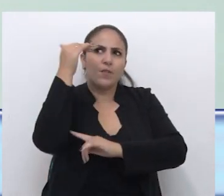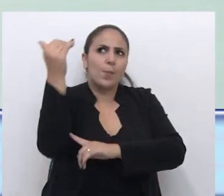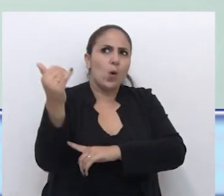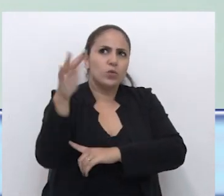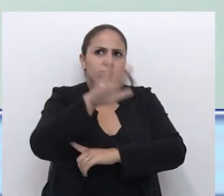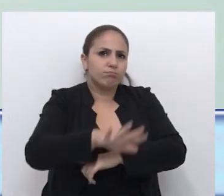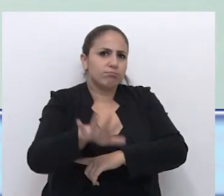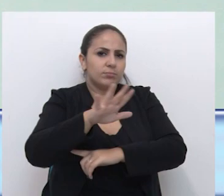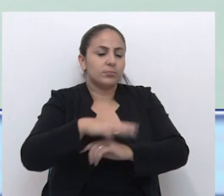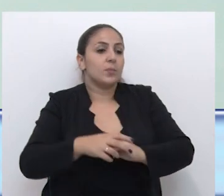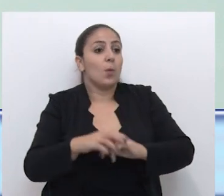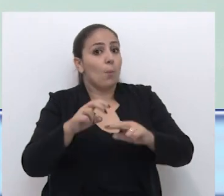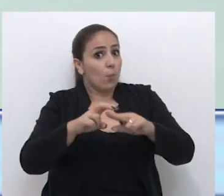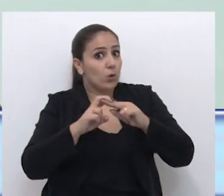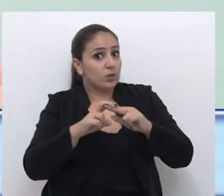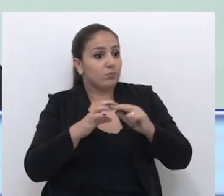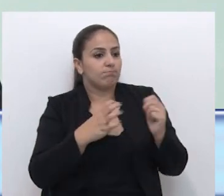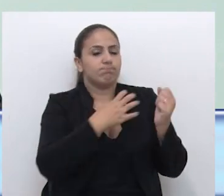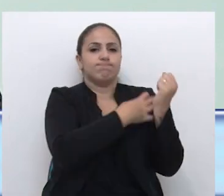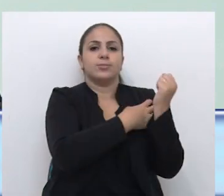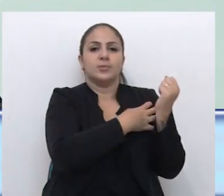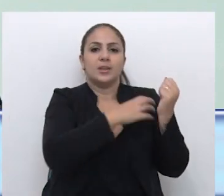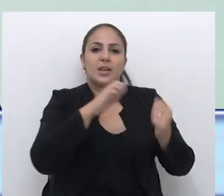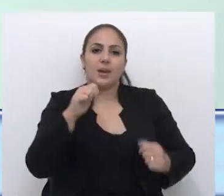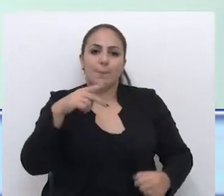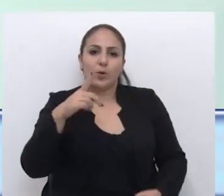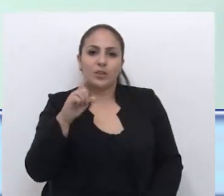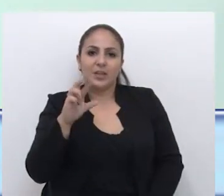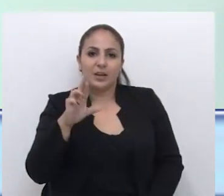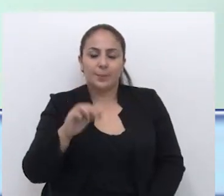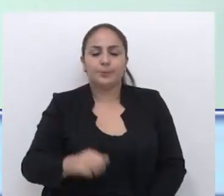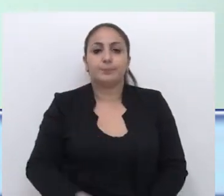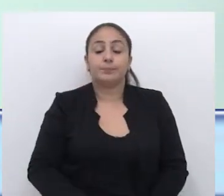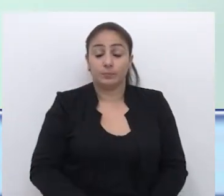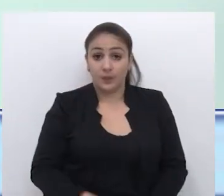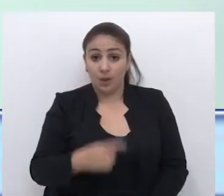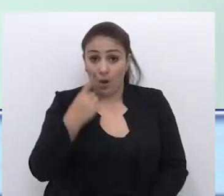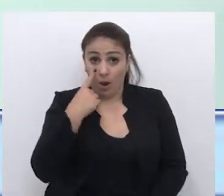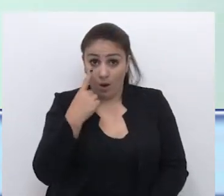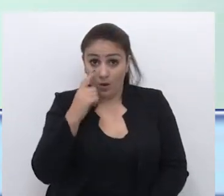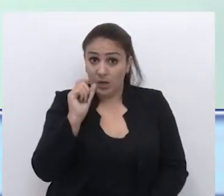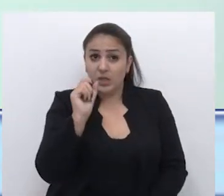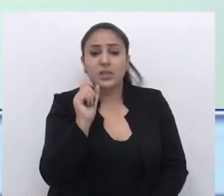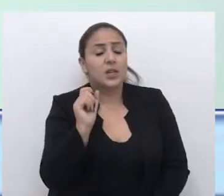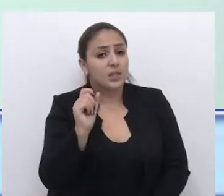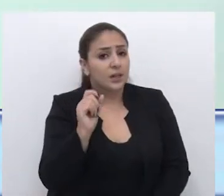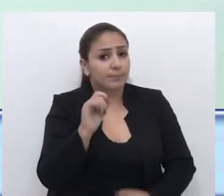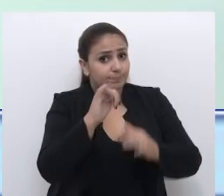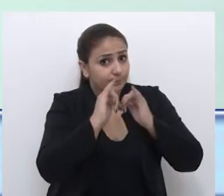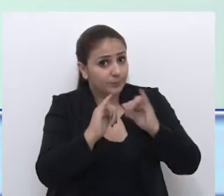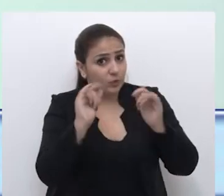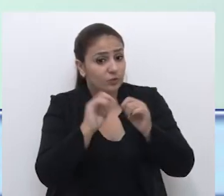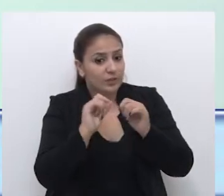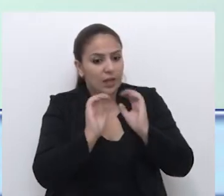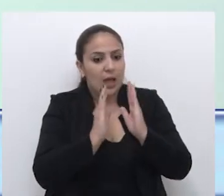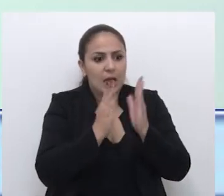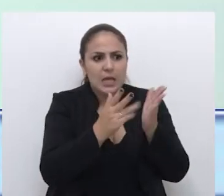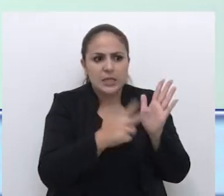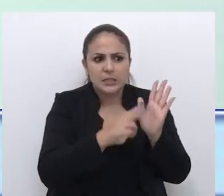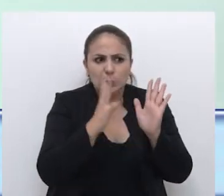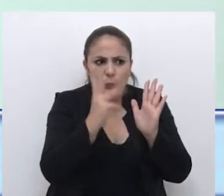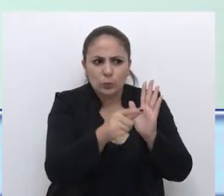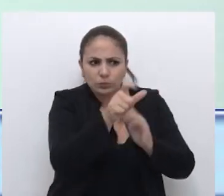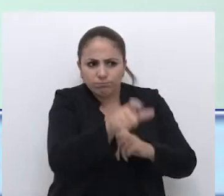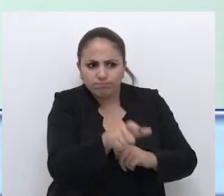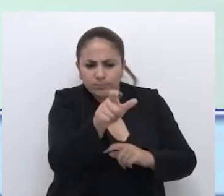a mídia como um todo e aí por isso esse empoderamento. O a mídia fez? Ela colocou a atenção toda nesses meninos que cometeram algo